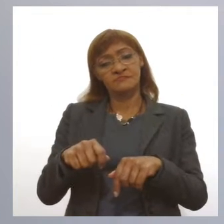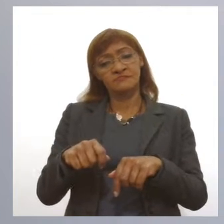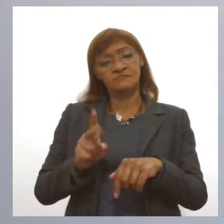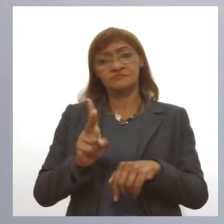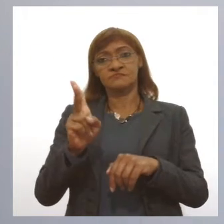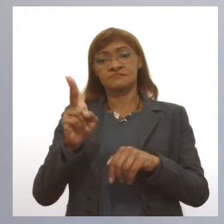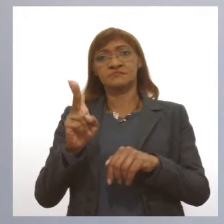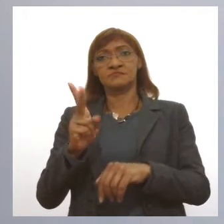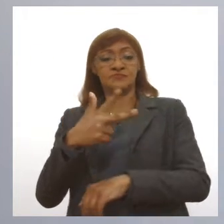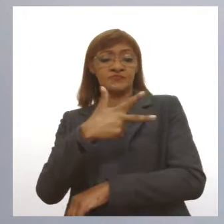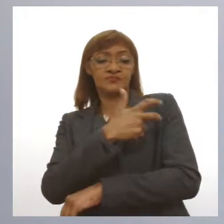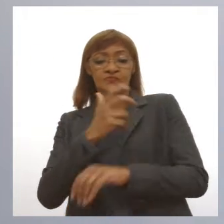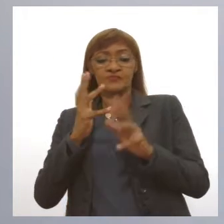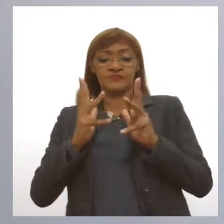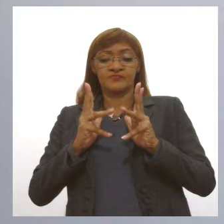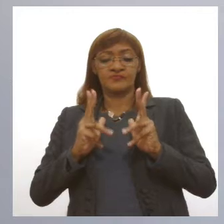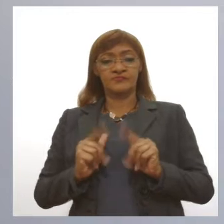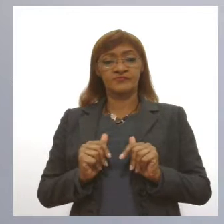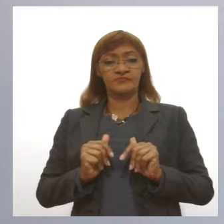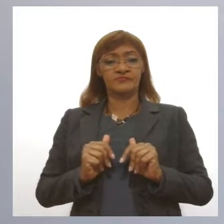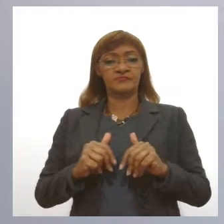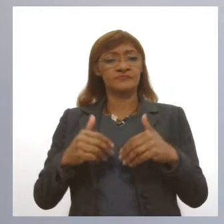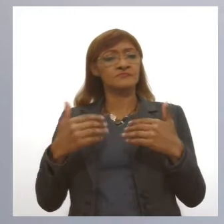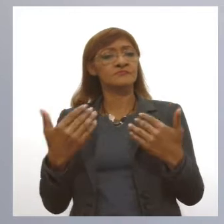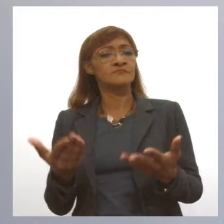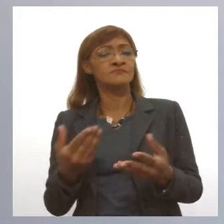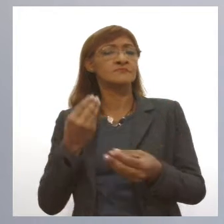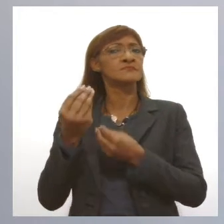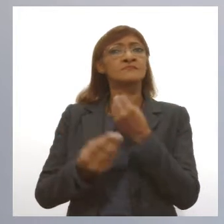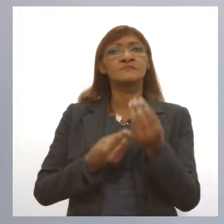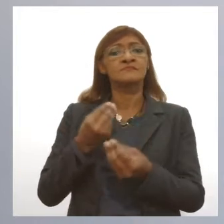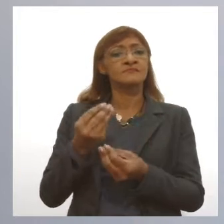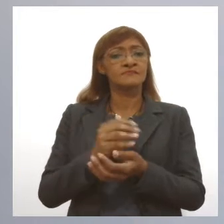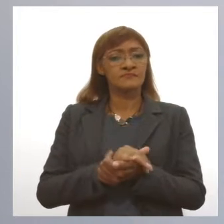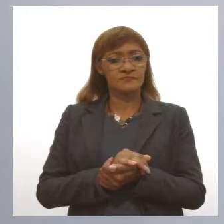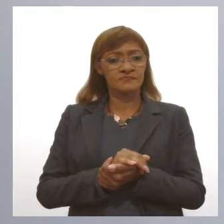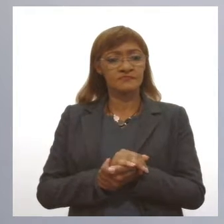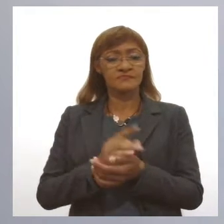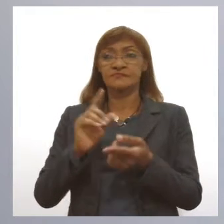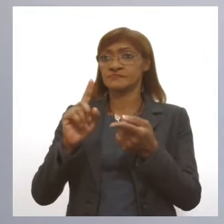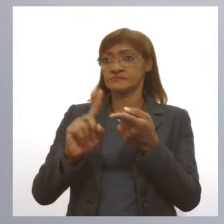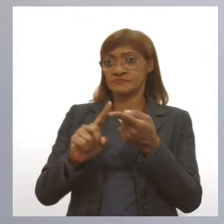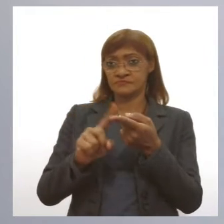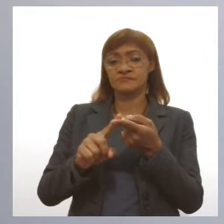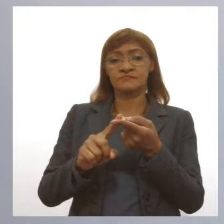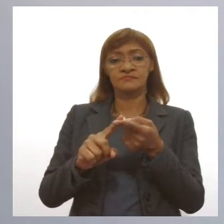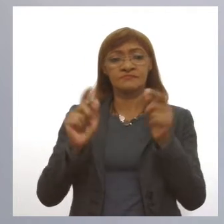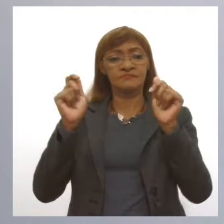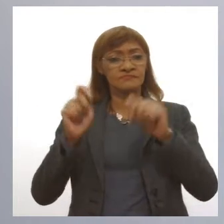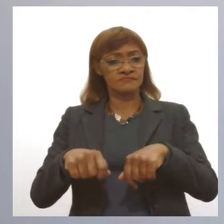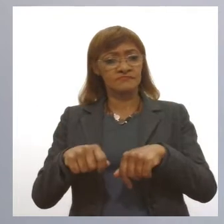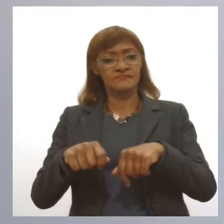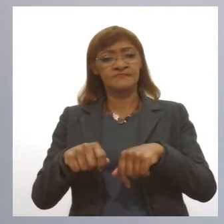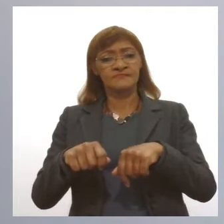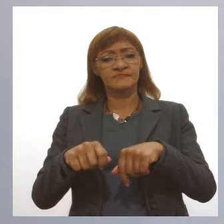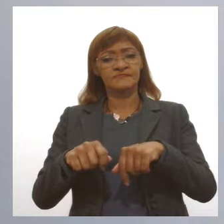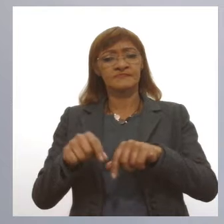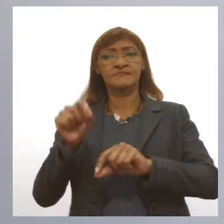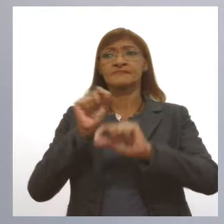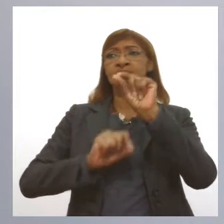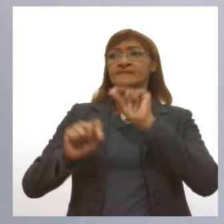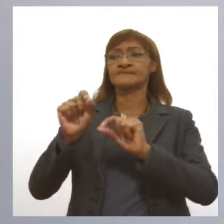para o vírus que a pessoa adquiriu. Teve a doença e ficou imunizada. Essa imunidade pode durar muitos anos, algumas